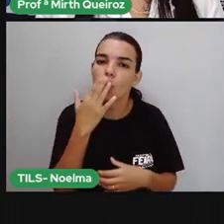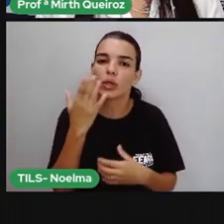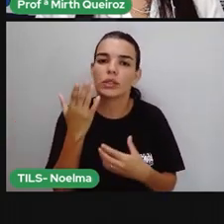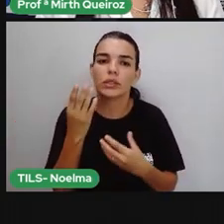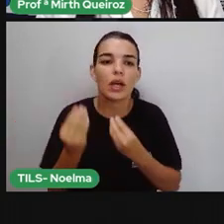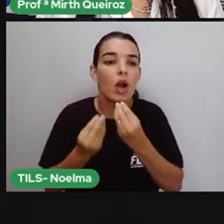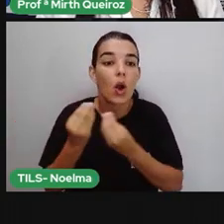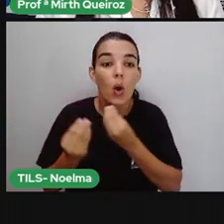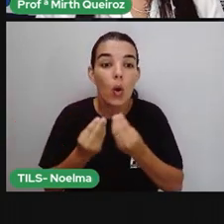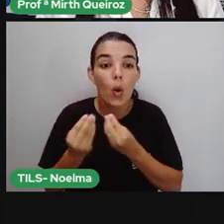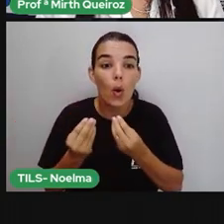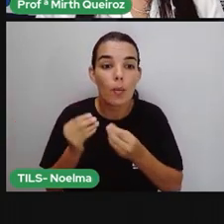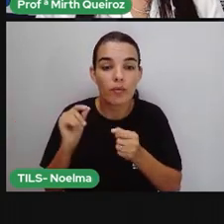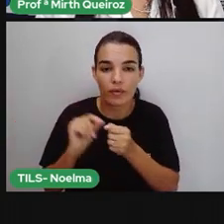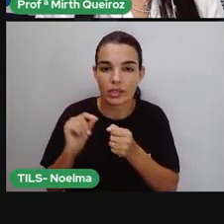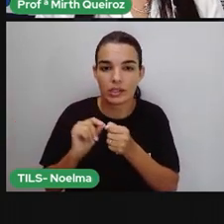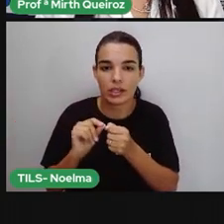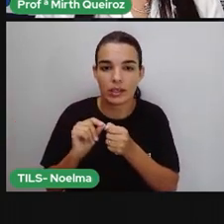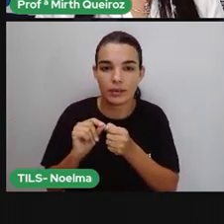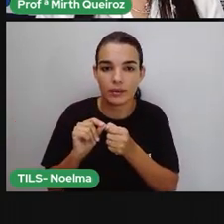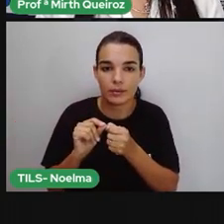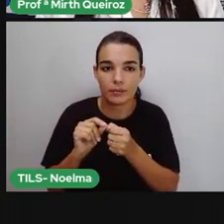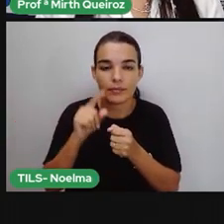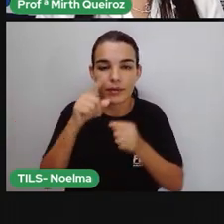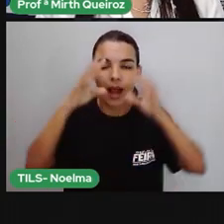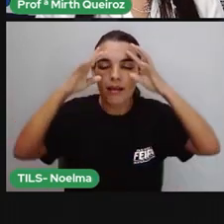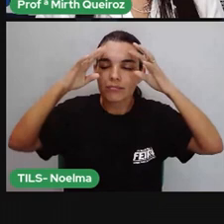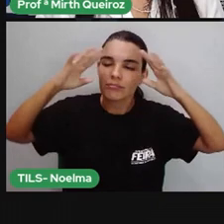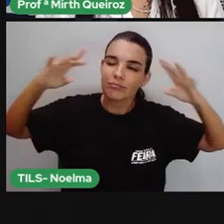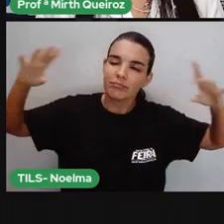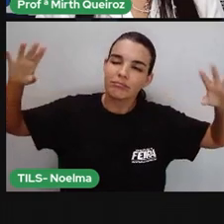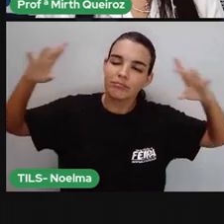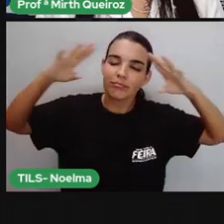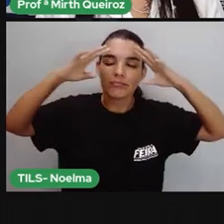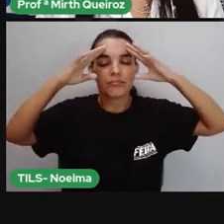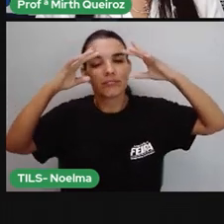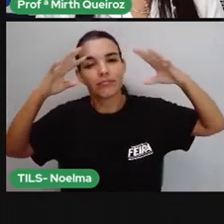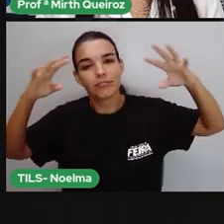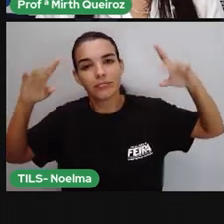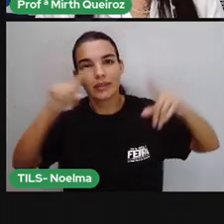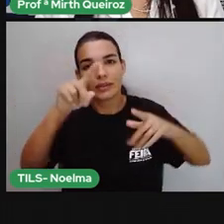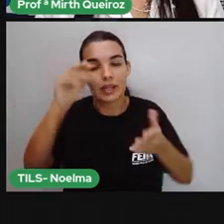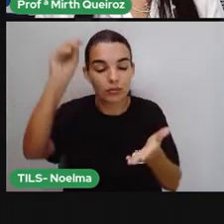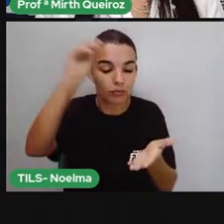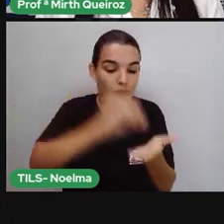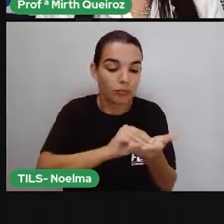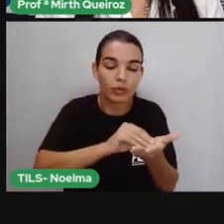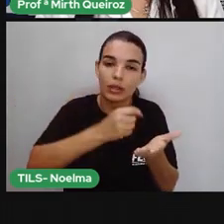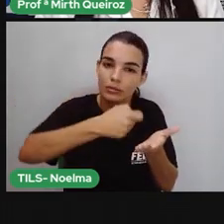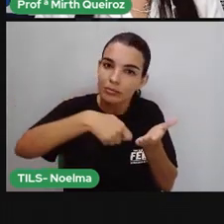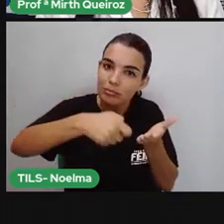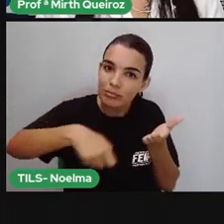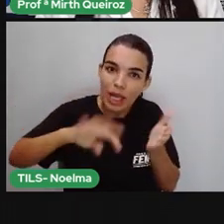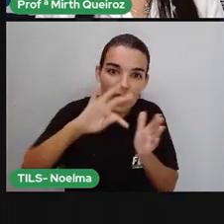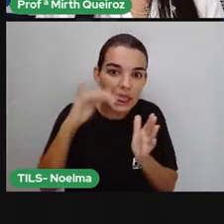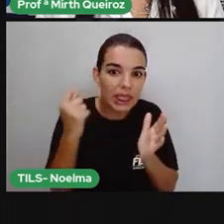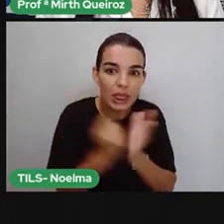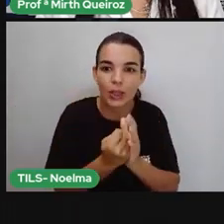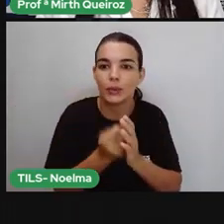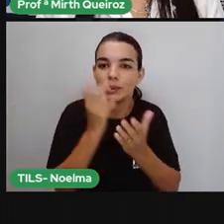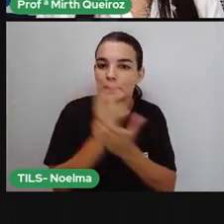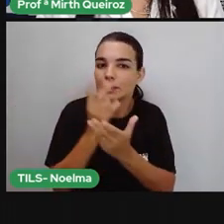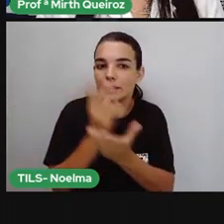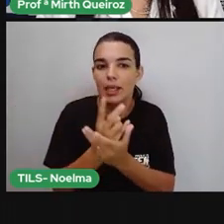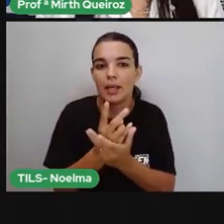utilizar para poder fazer essa maquete? Dê aves à sua imaginação e registre tudo o que vocês puderem, né? Analisando